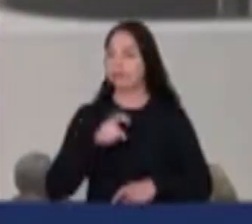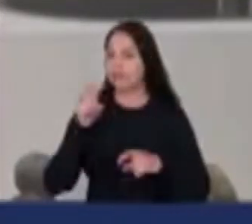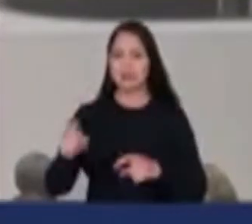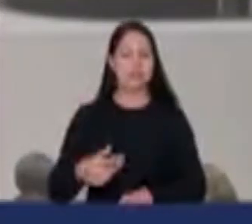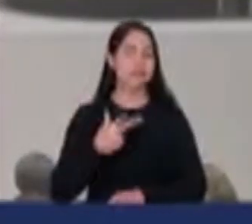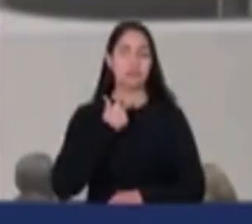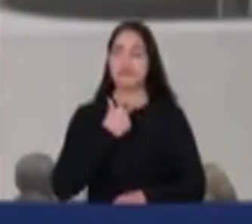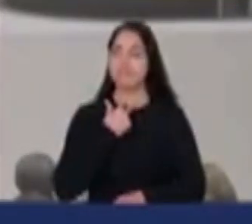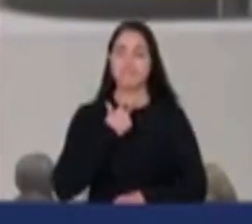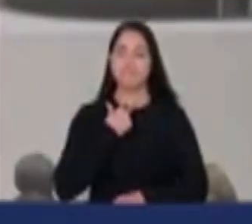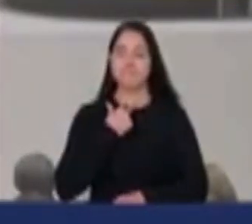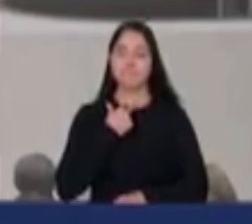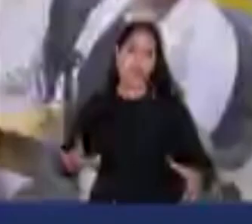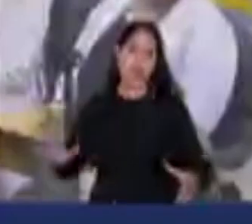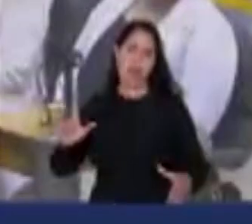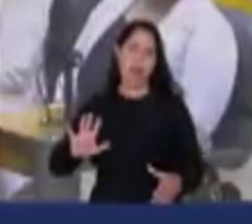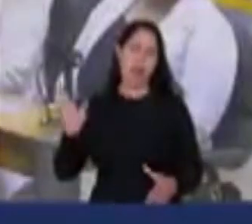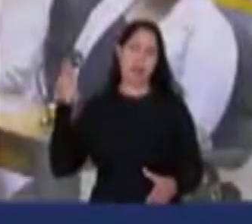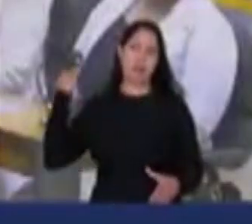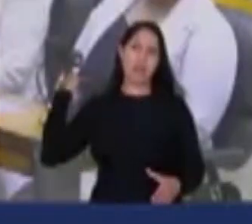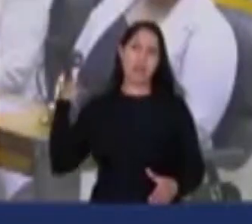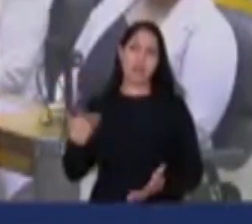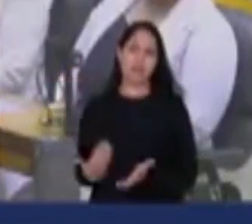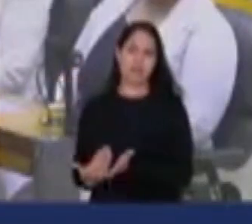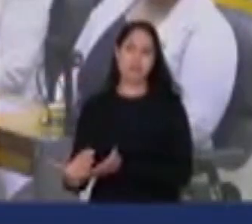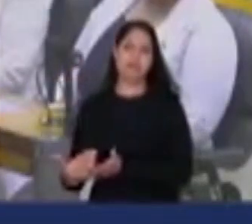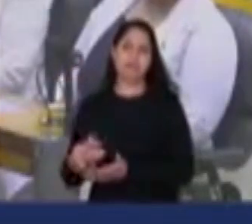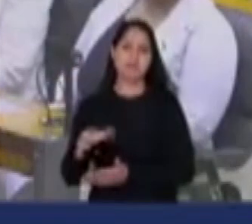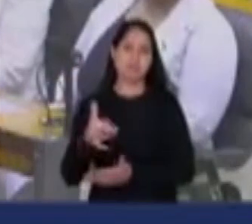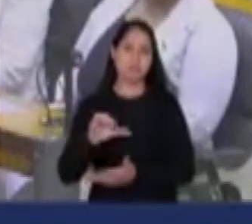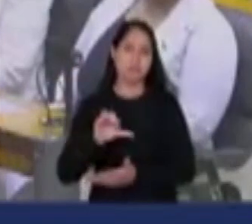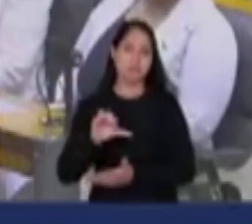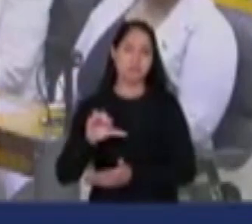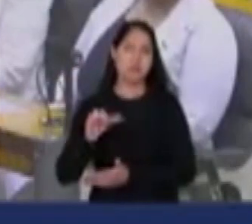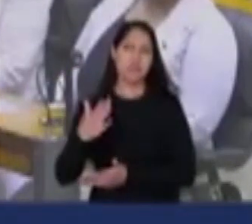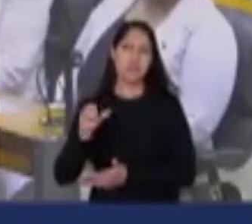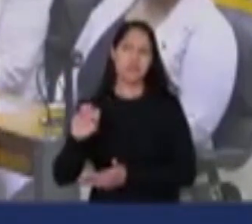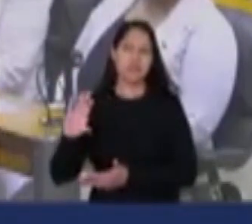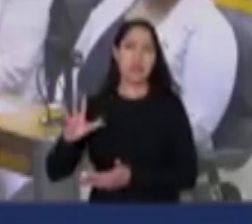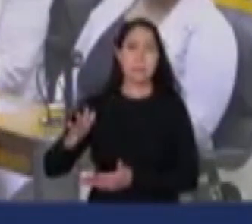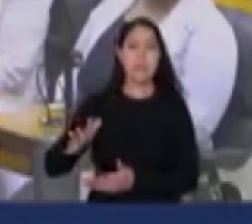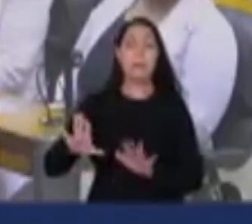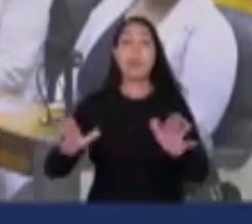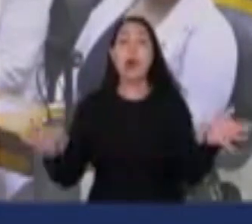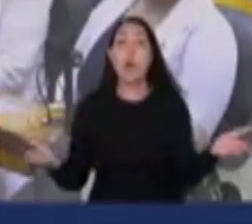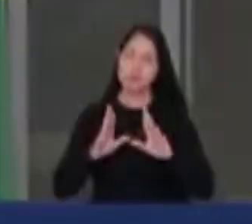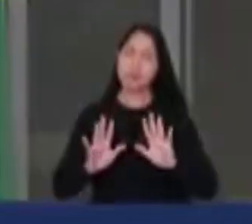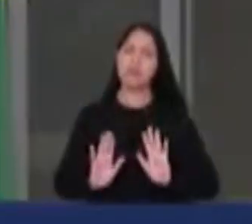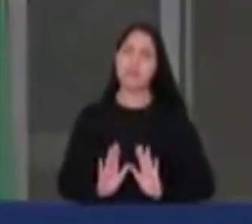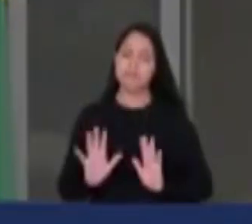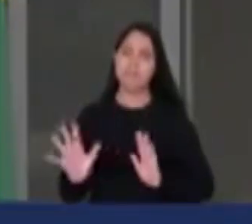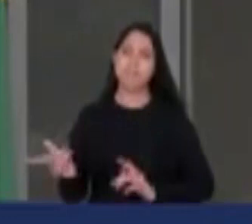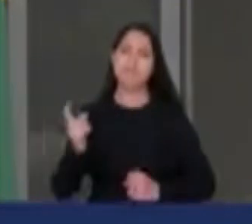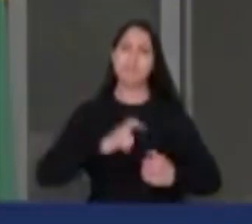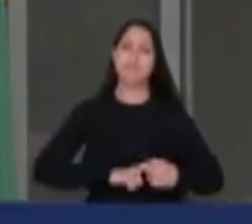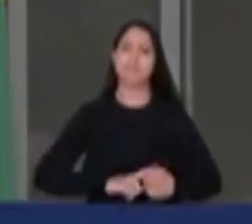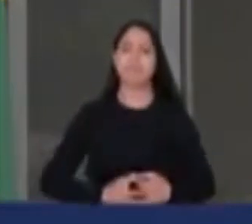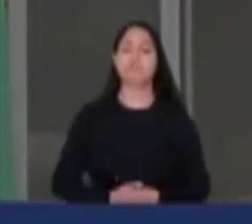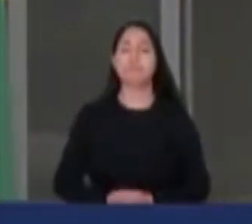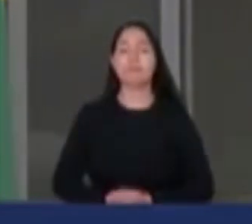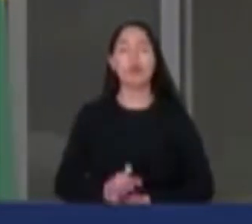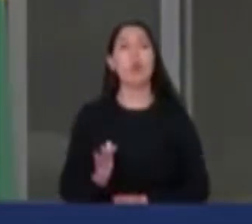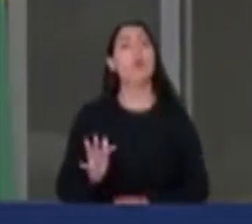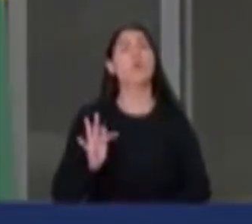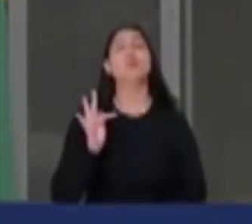real que a sociedade brasileira corrou, nós devolvemos R$ 34,7 para a sociedade brasileira. O futuro nos